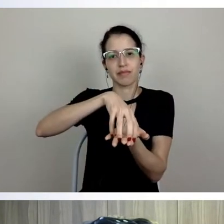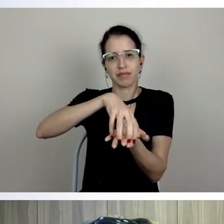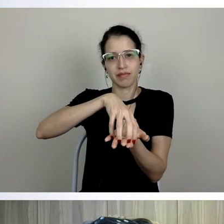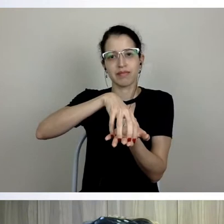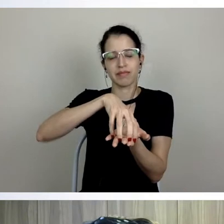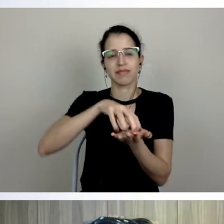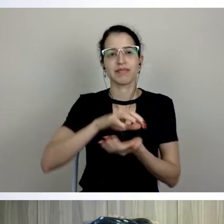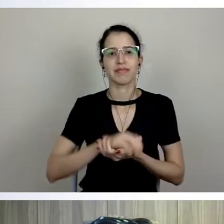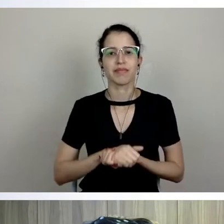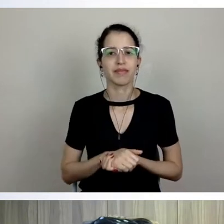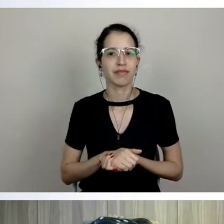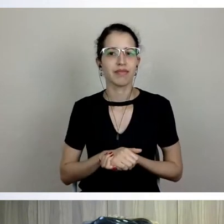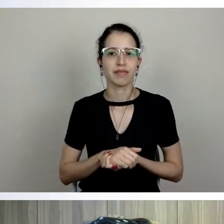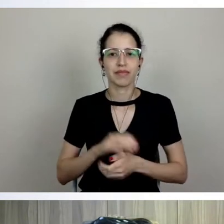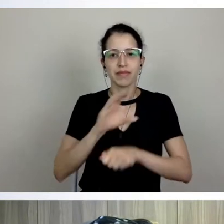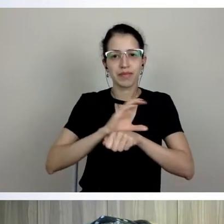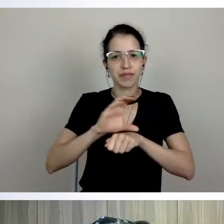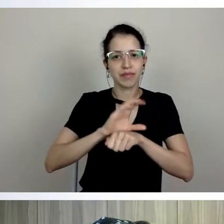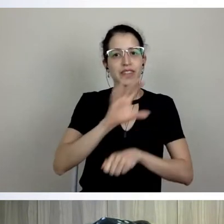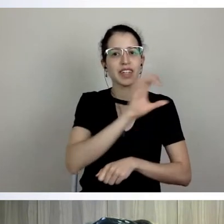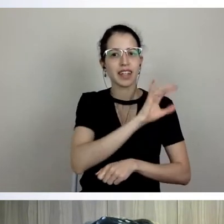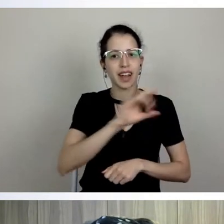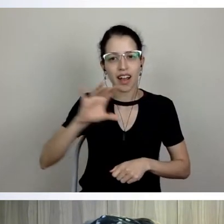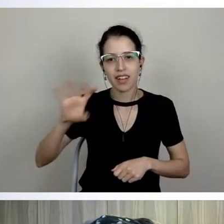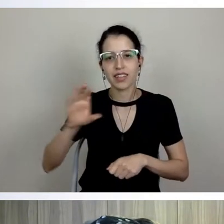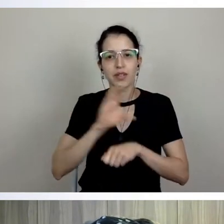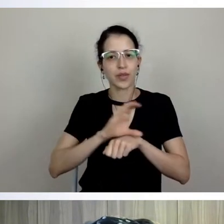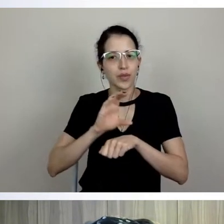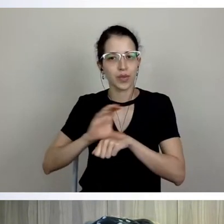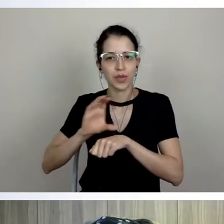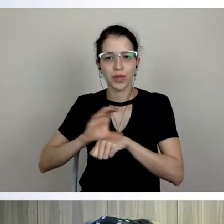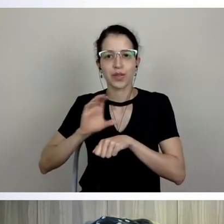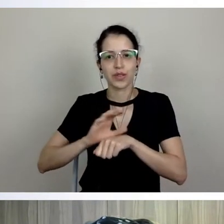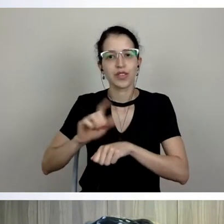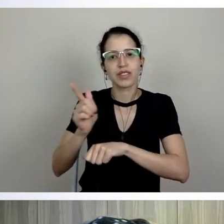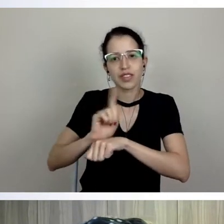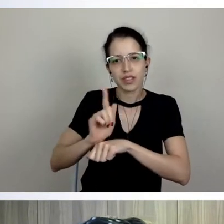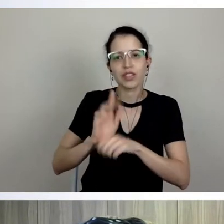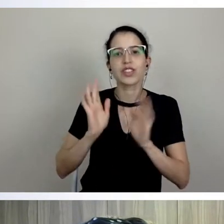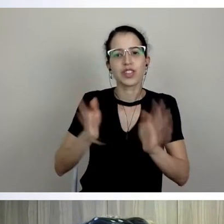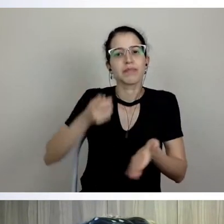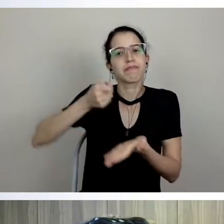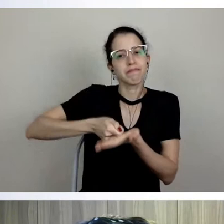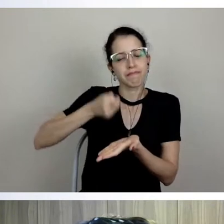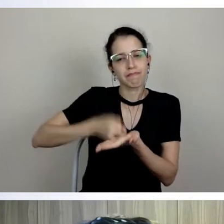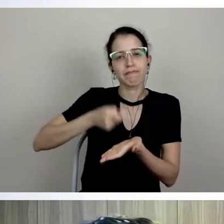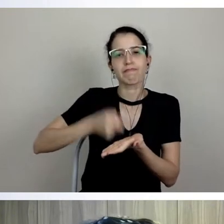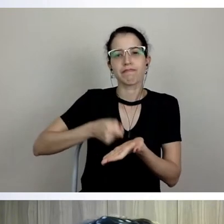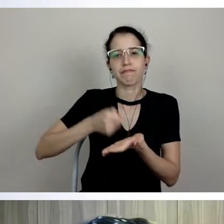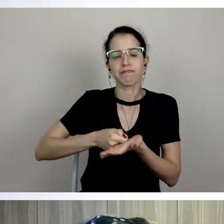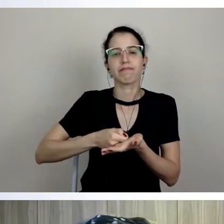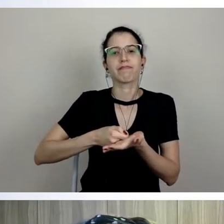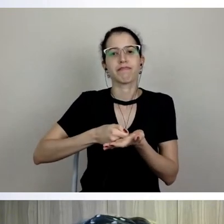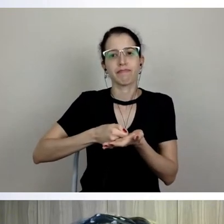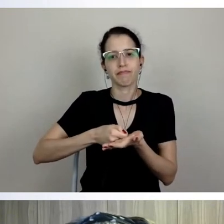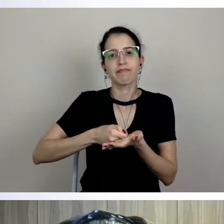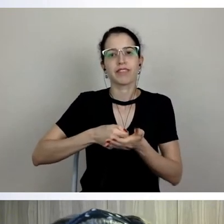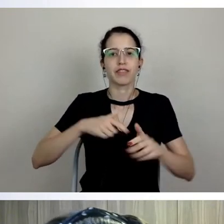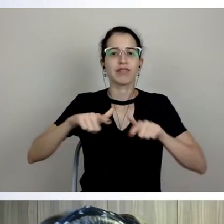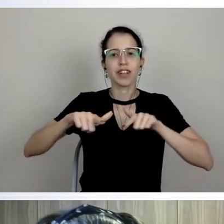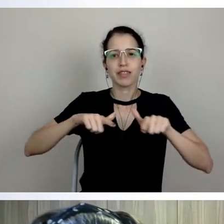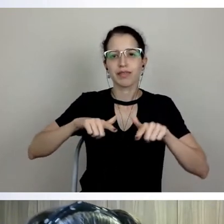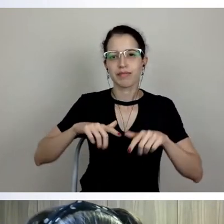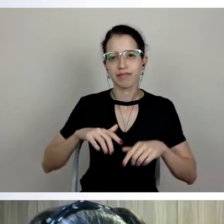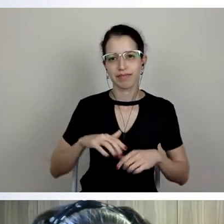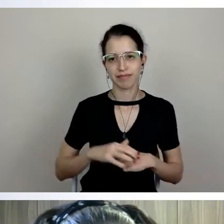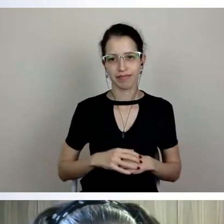puderam, foi um trabalho muito duro para as chefias de departamento, para a coordenação de curso, mas